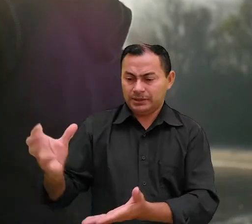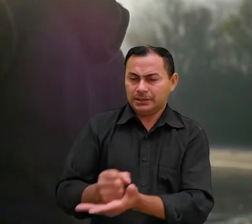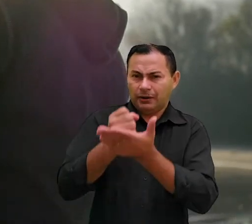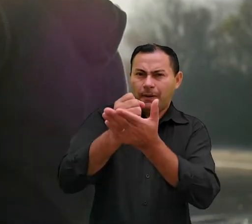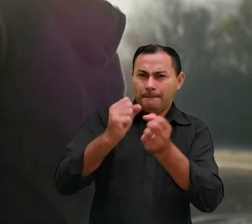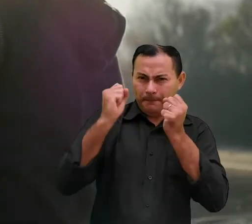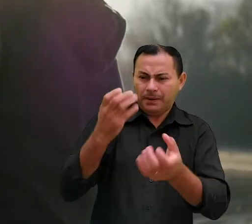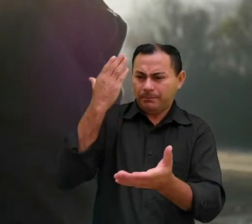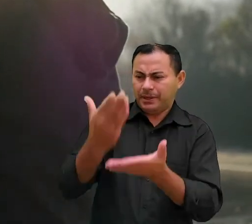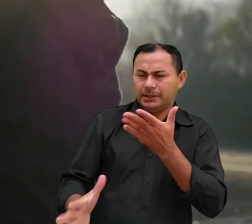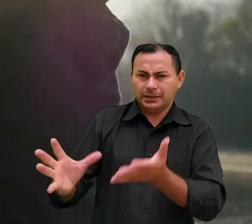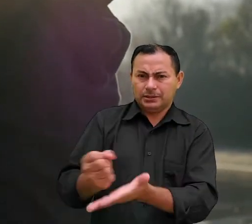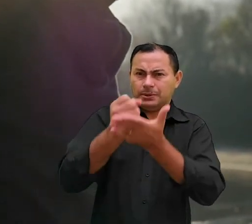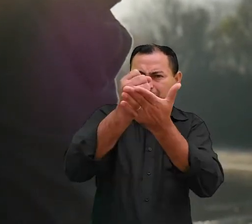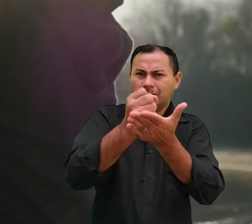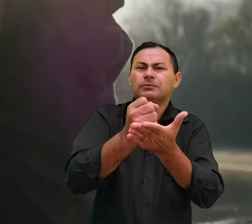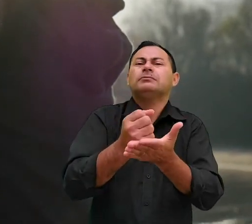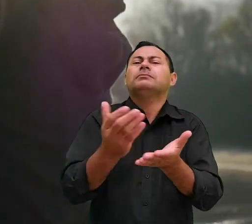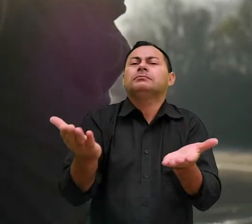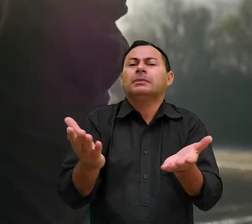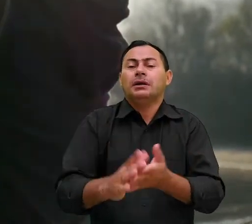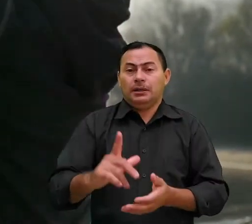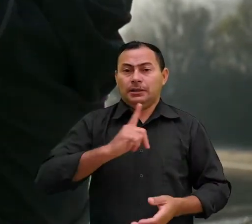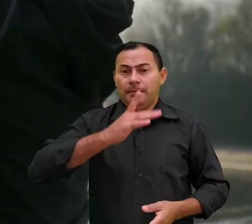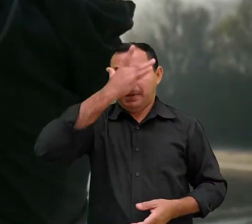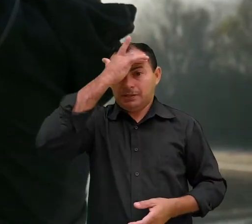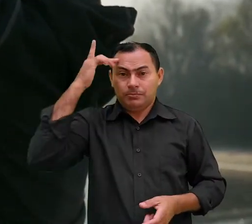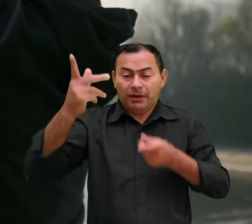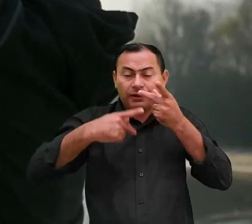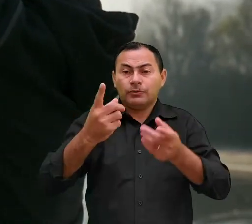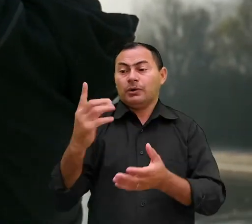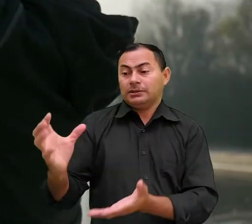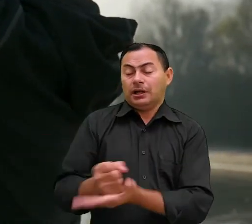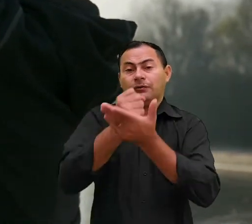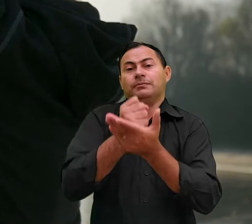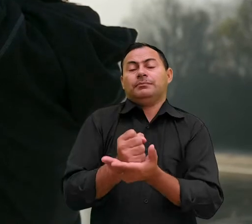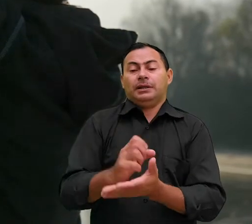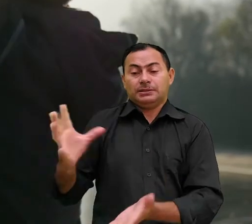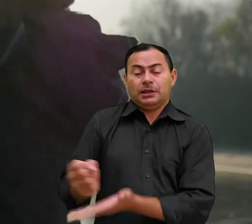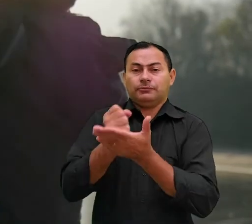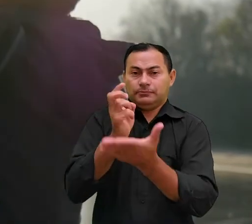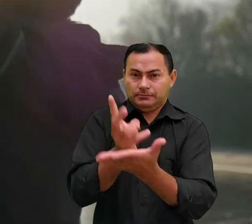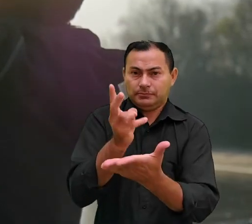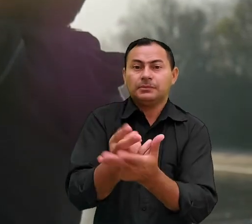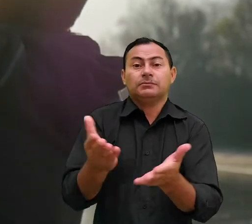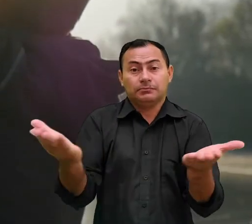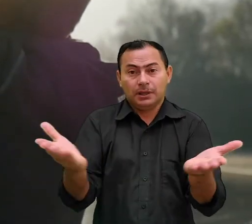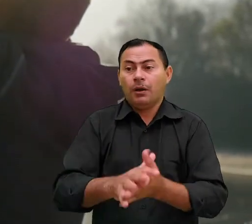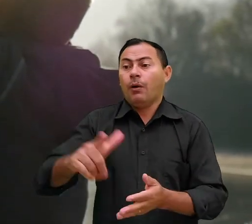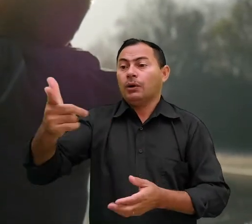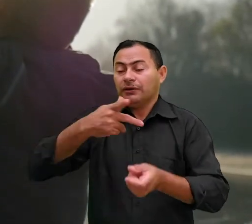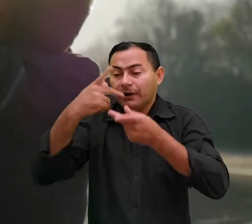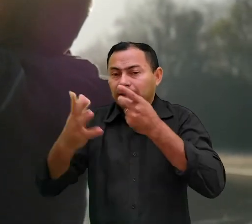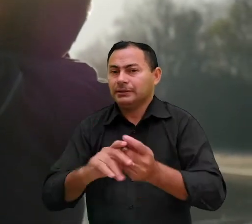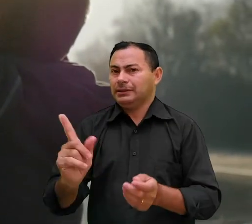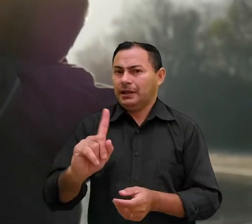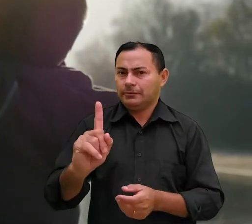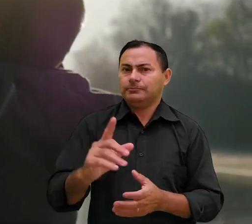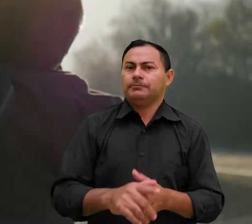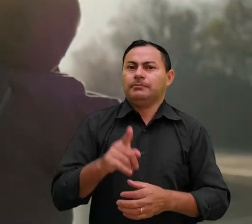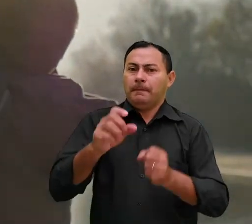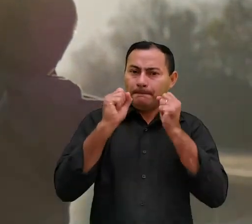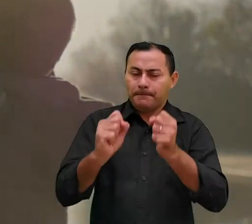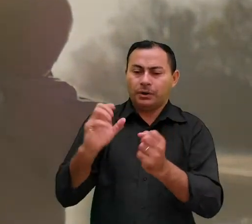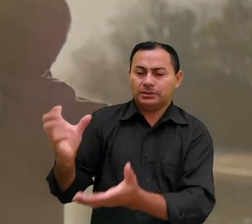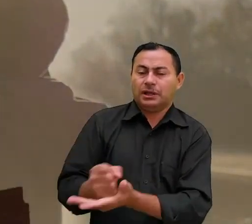pessoa foi salva ela pode perder a salvação tem pessoas que dizem que uma vez salvo salvo para sempre né outros afirmam que